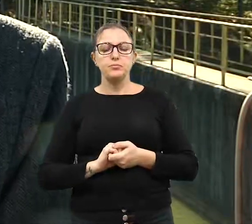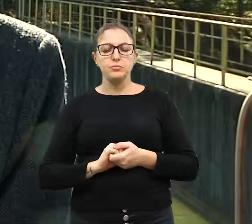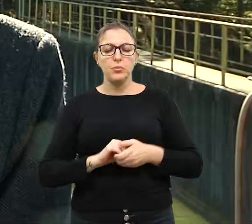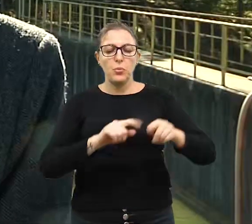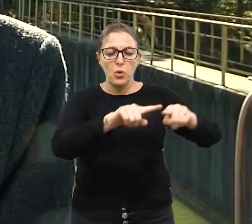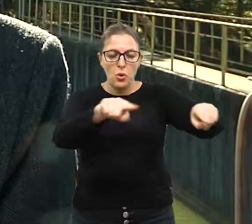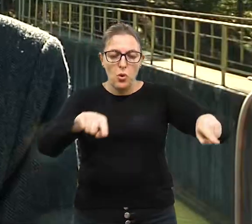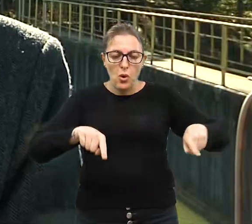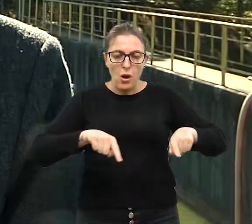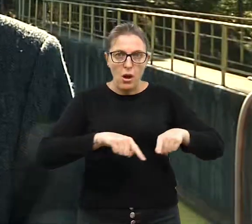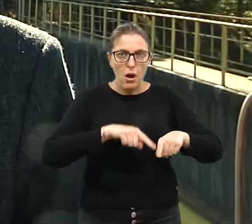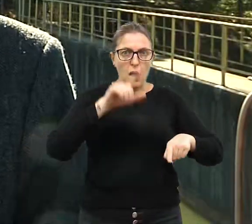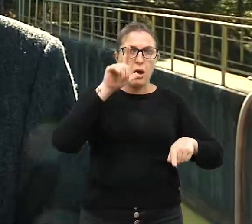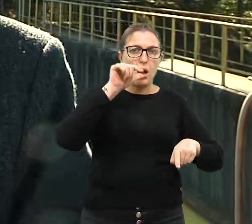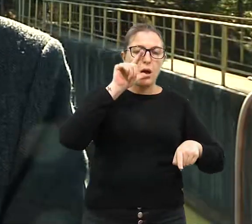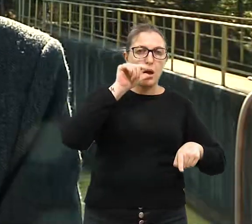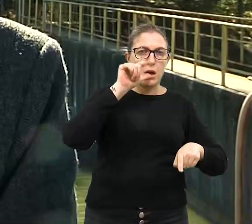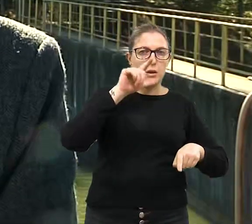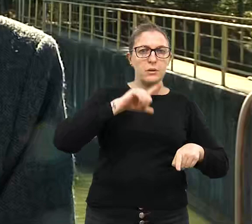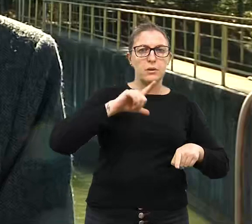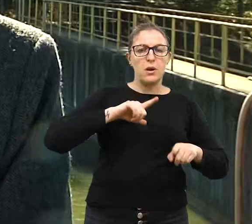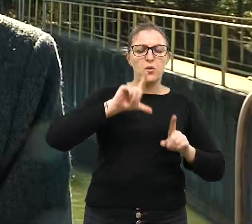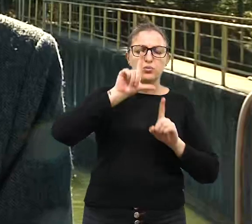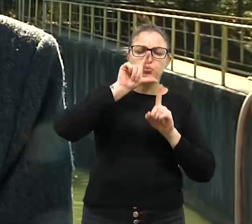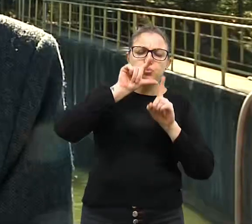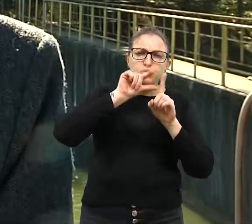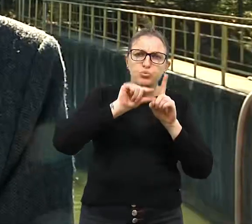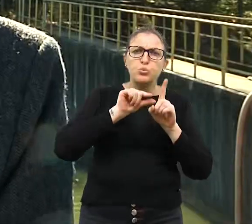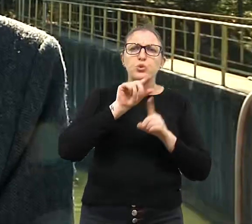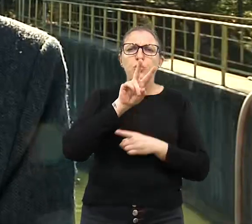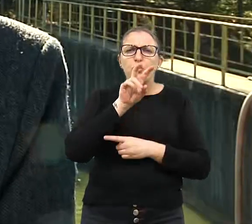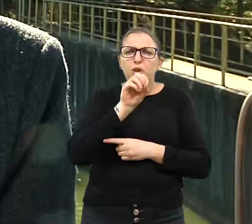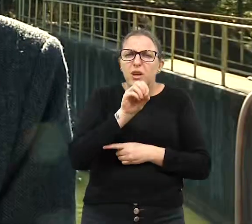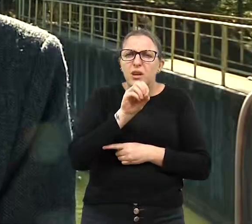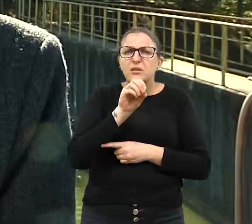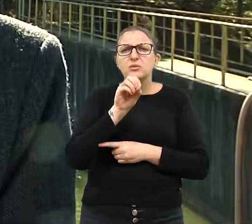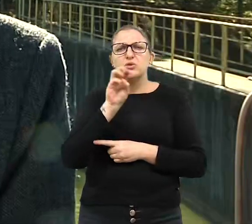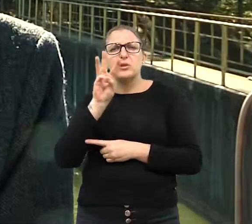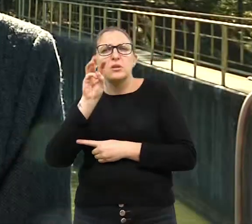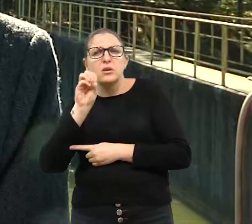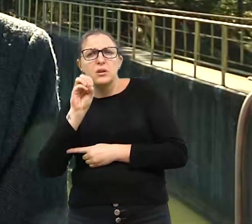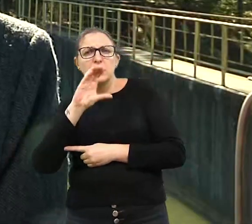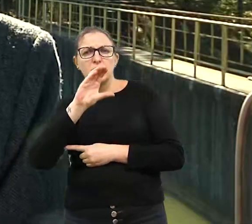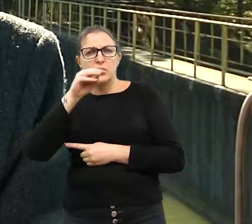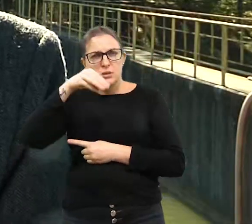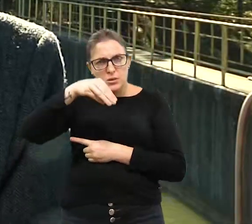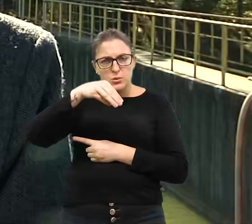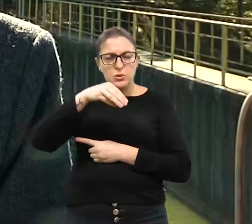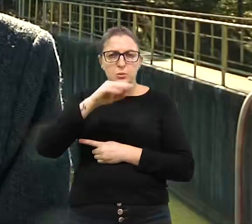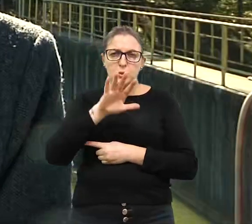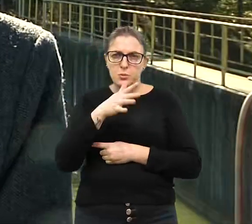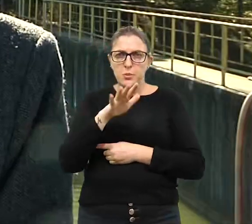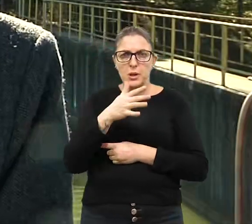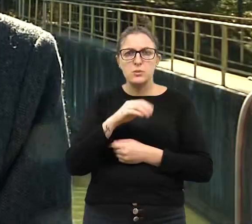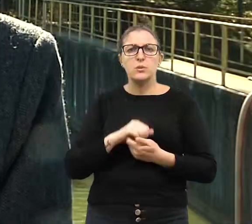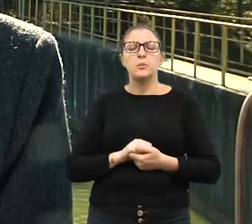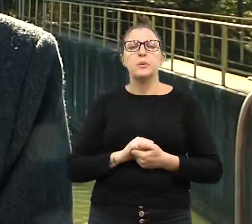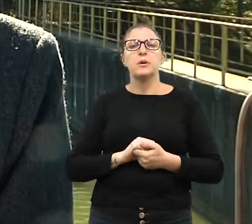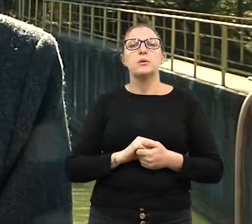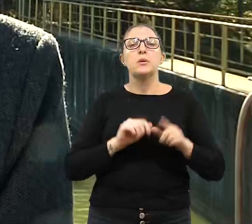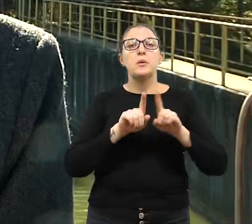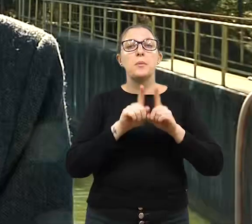barragem teve uma baixa de uns 20 a 30 centímetros. Mas sempre que baixa esse